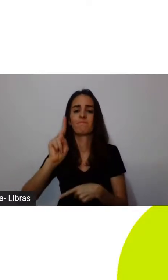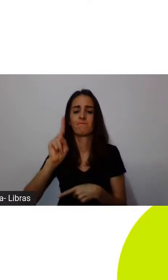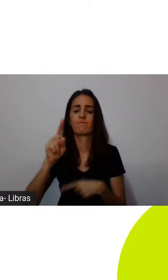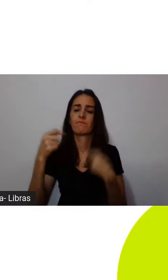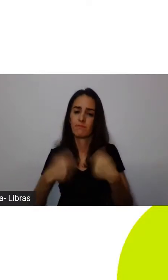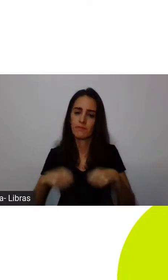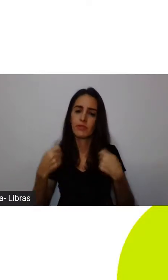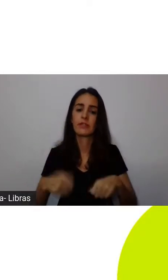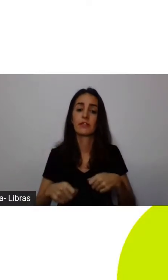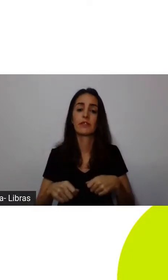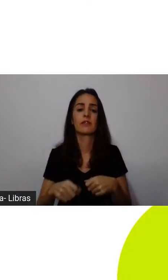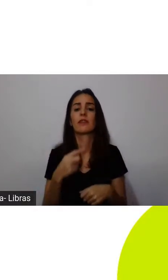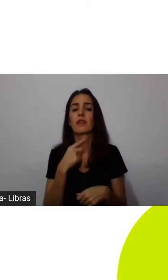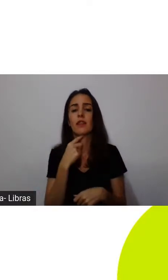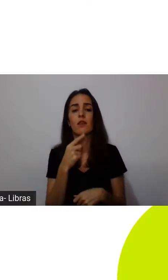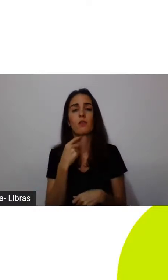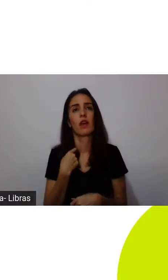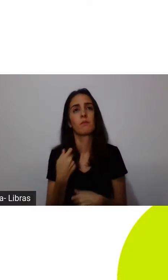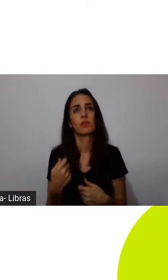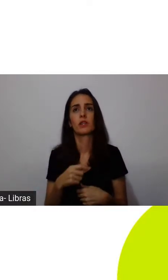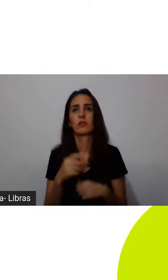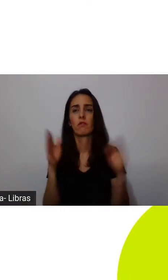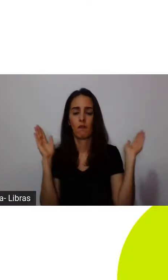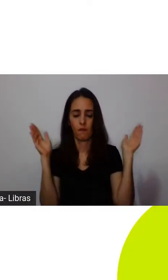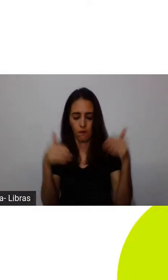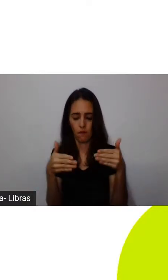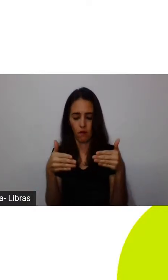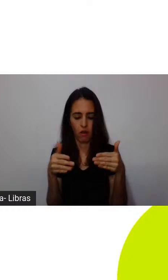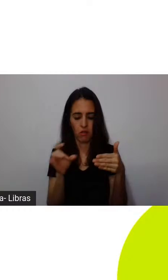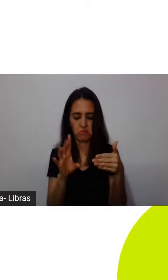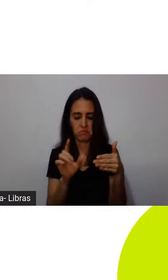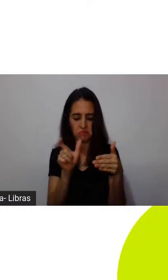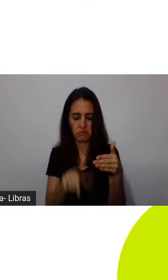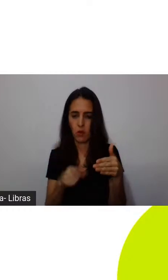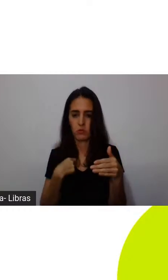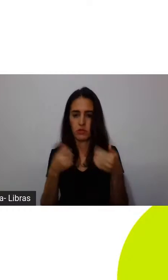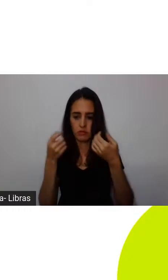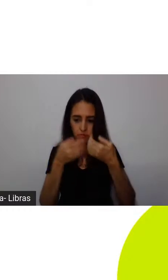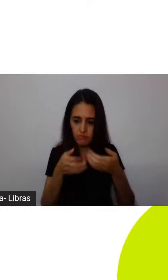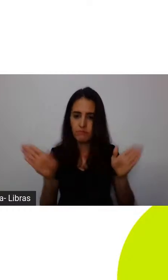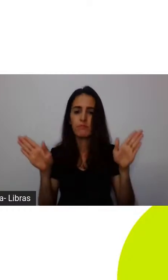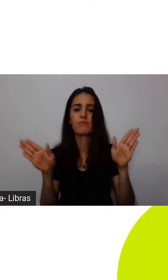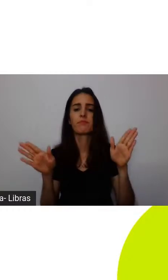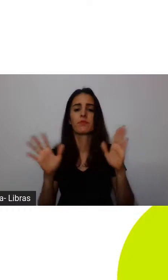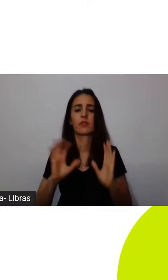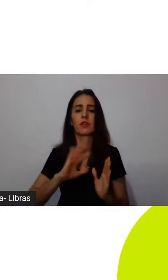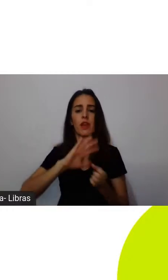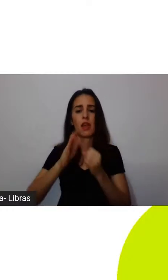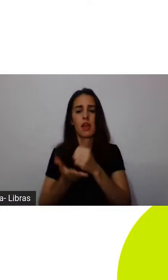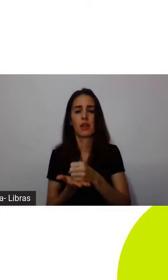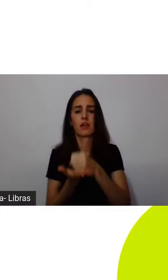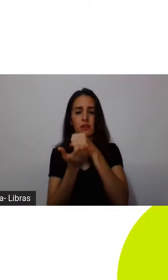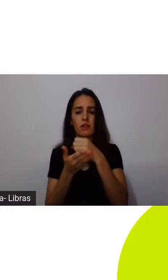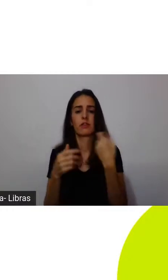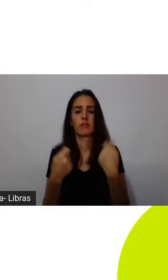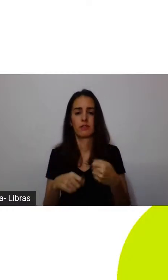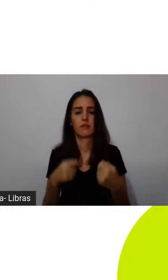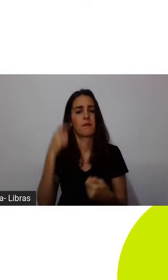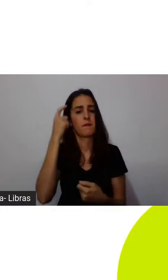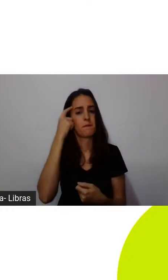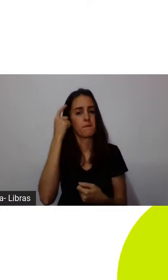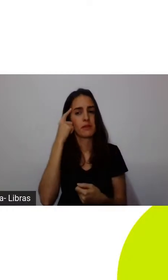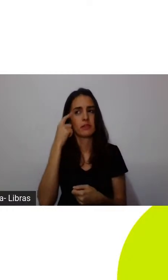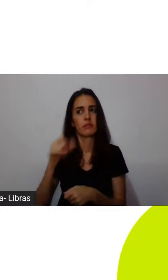Não há mais espaço para a gente não pensar num ecossistema maior. E isso traz um movimento ainda maior, que é pensar em